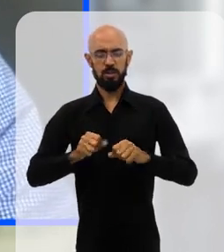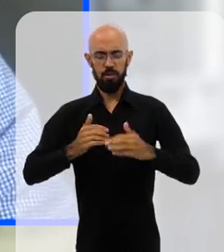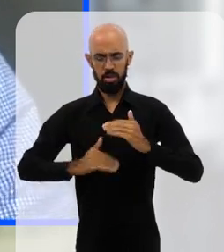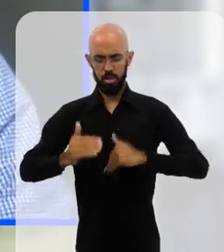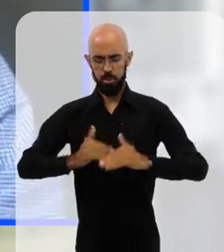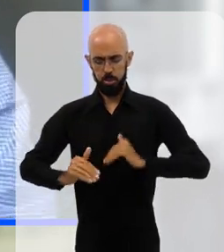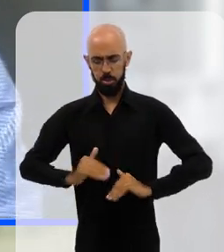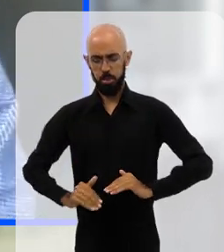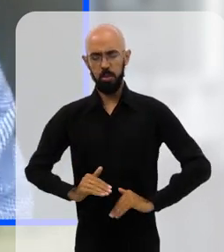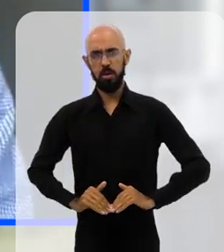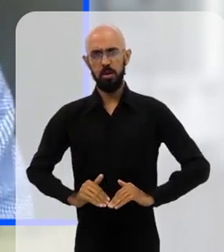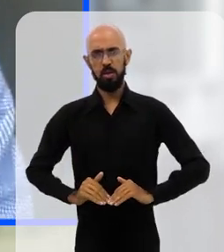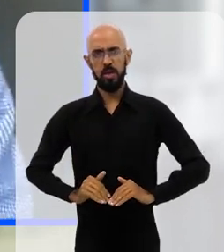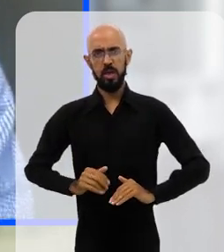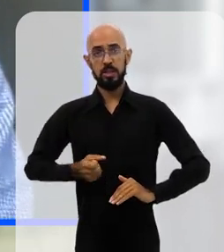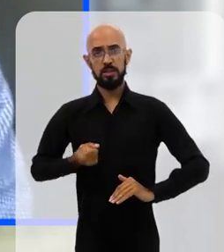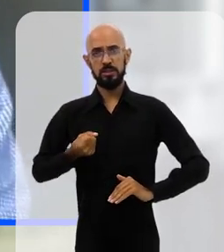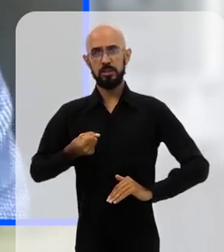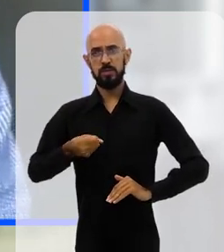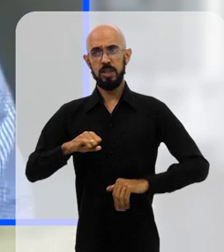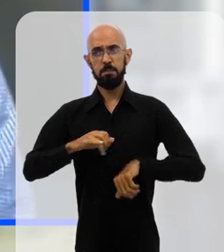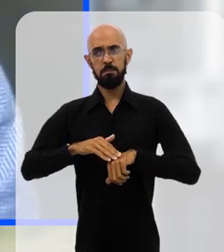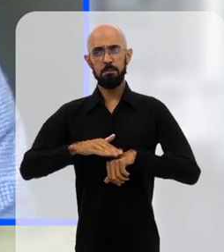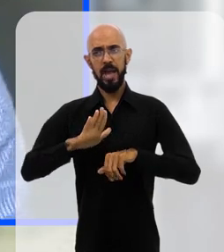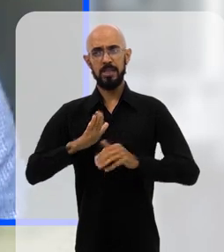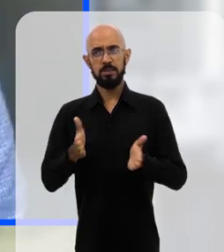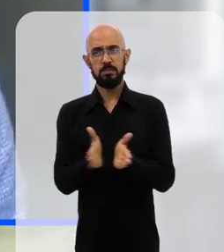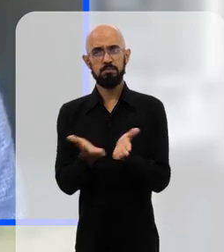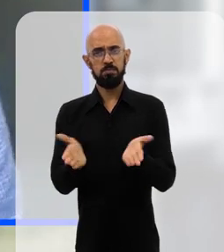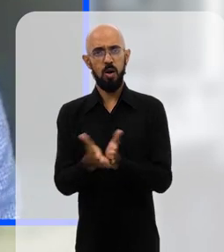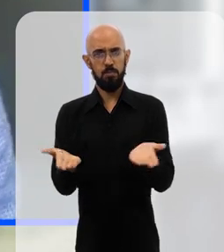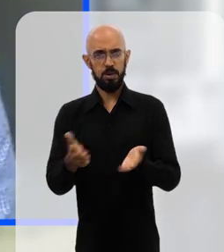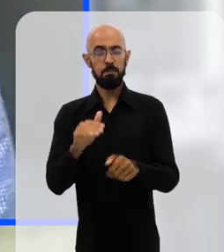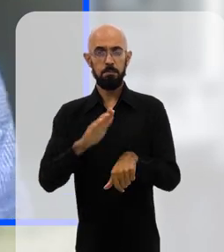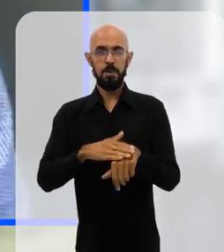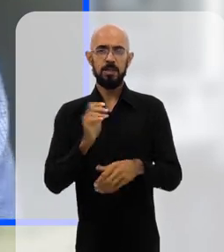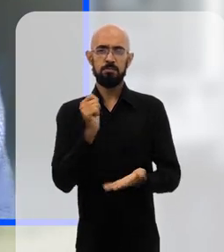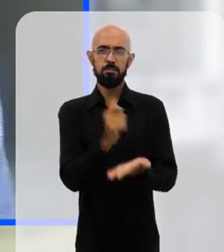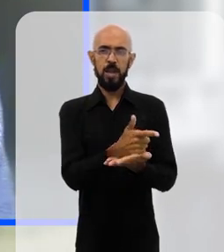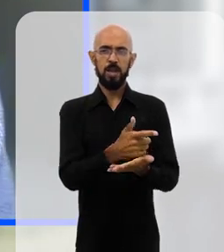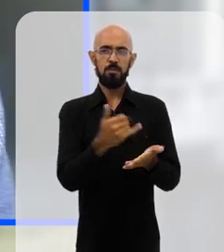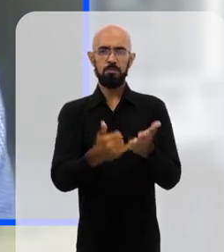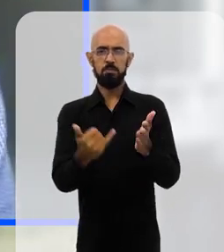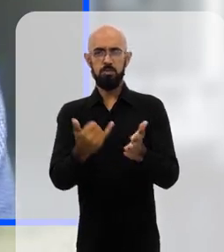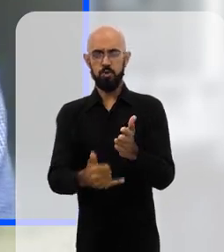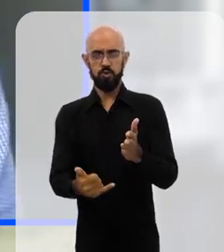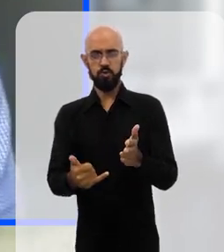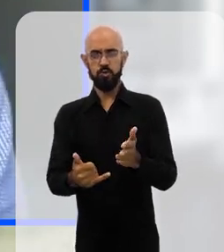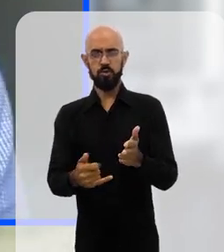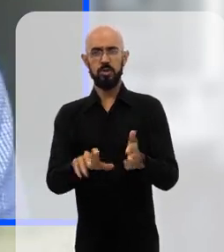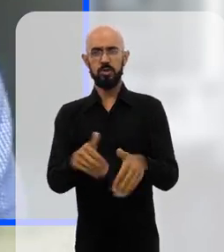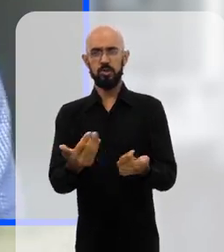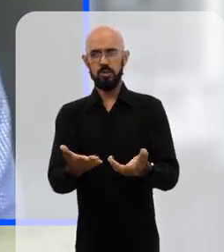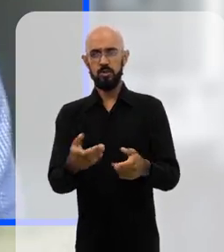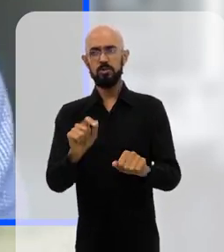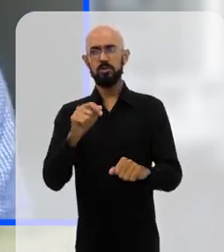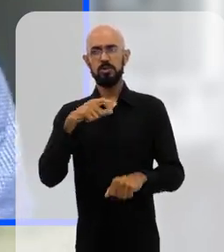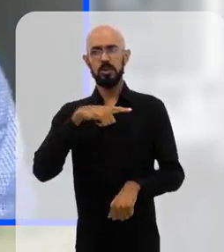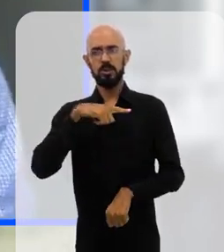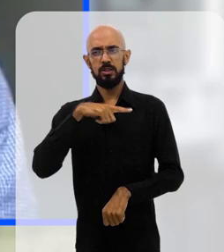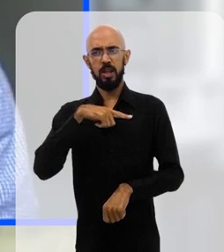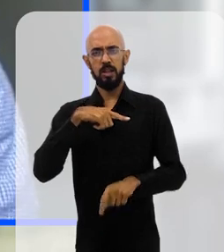extremamente regressivo. Quer dizer, quanto mais pobre você é, mais imposto você paga. Então, isso,